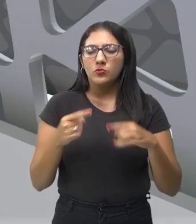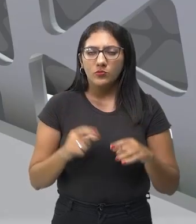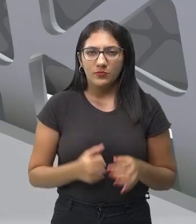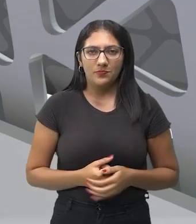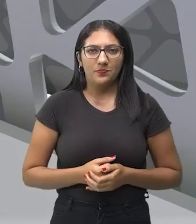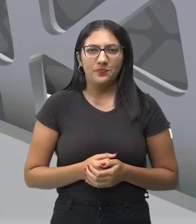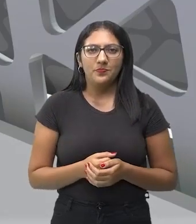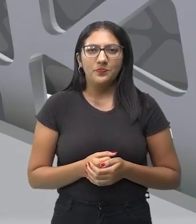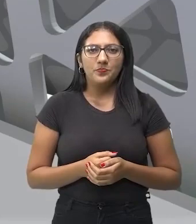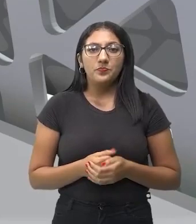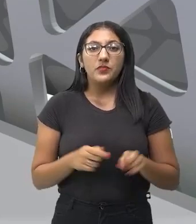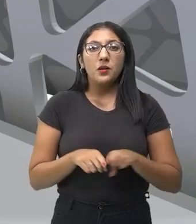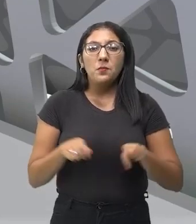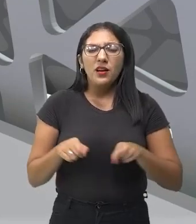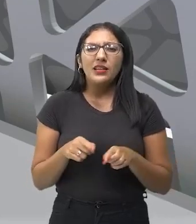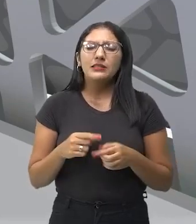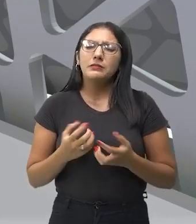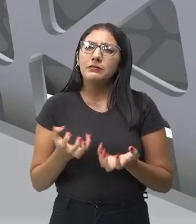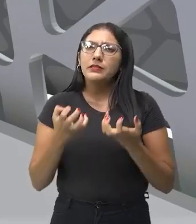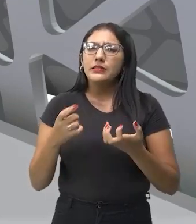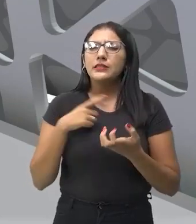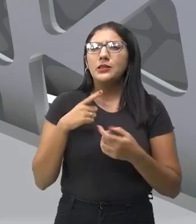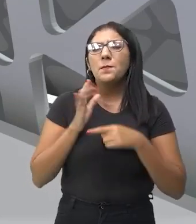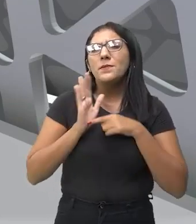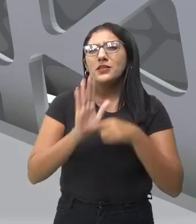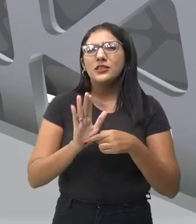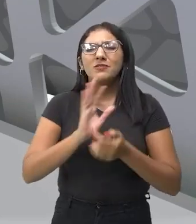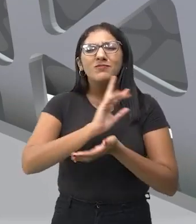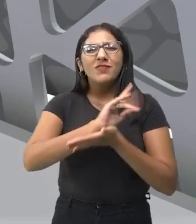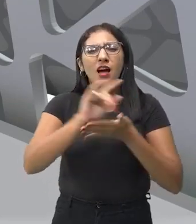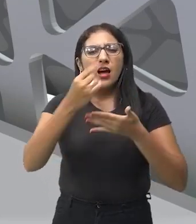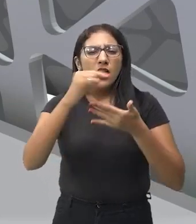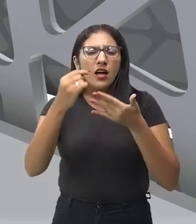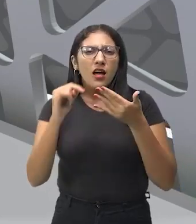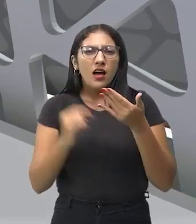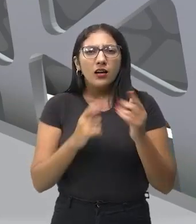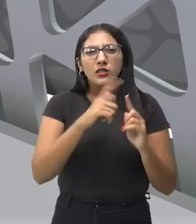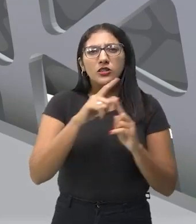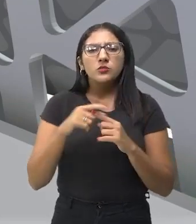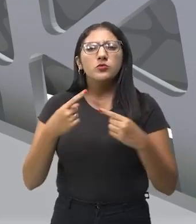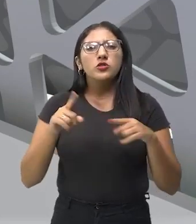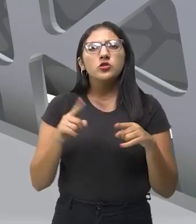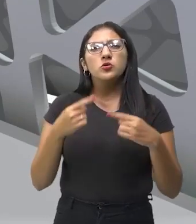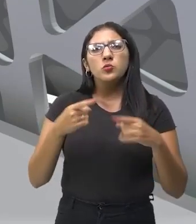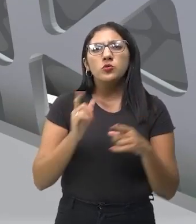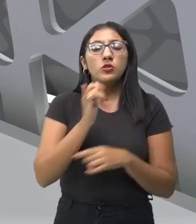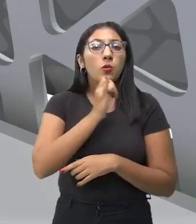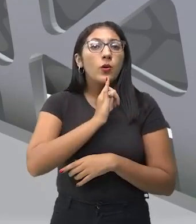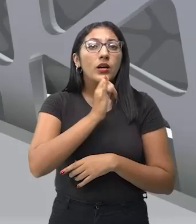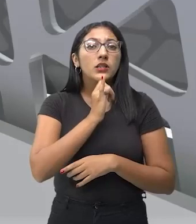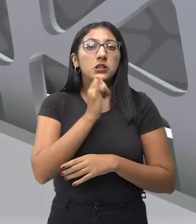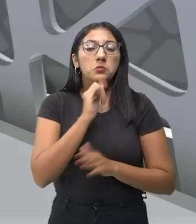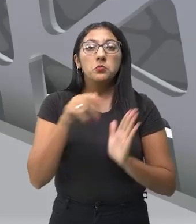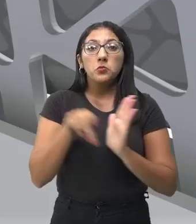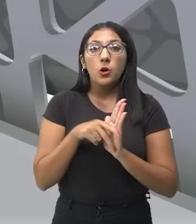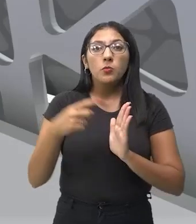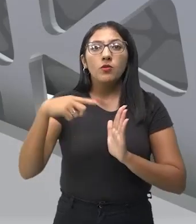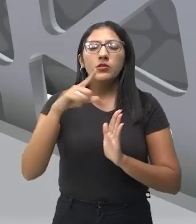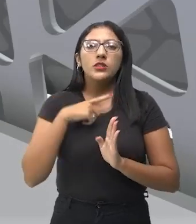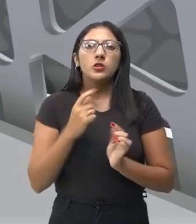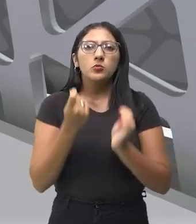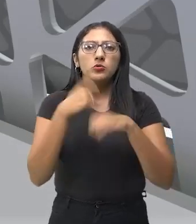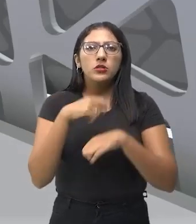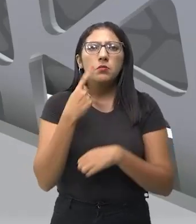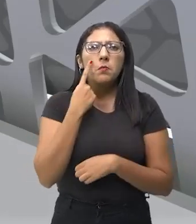trazido para vocês cada exemplo do que eu estou falando, de uma modalidade de música, trazer um exemplo para vocês ouvirem